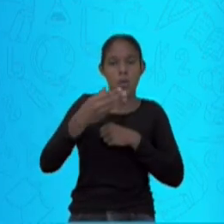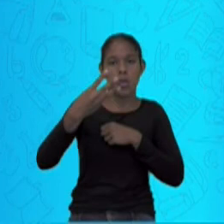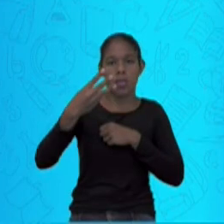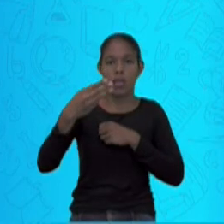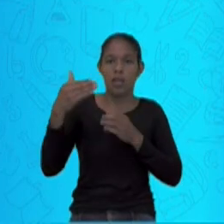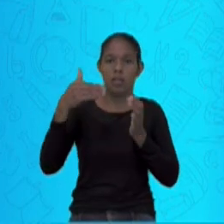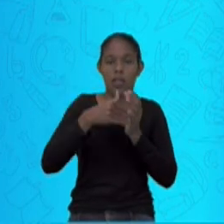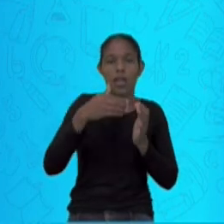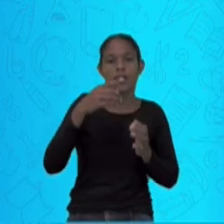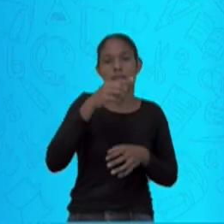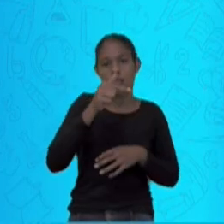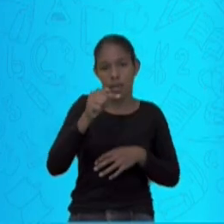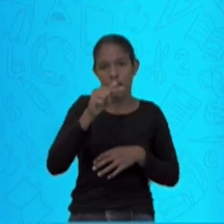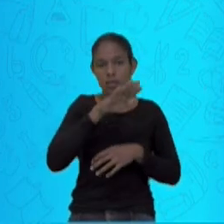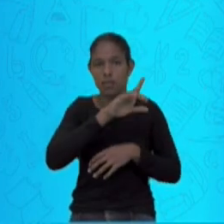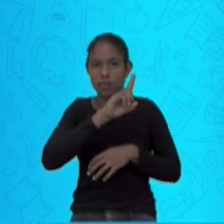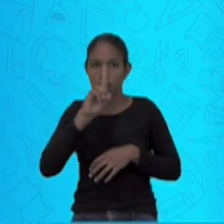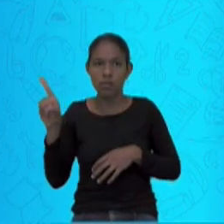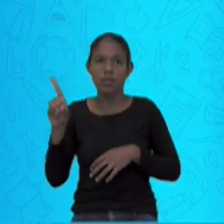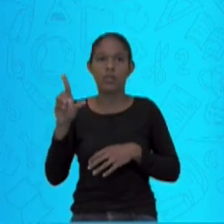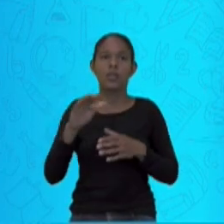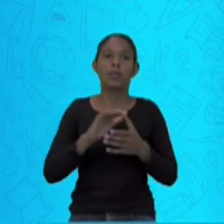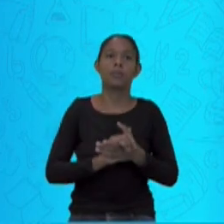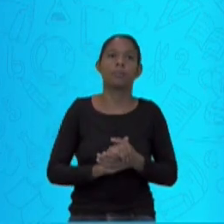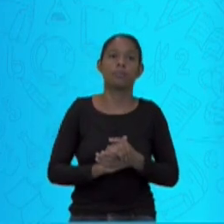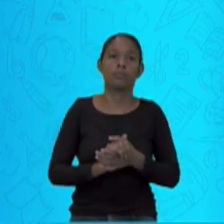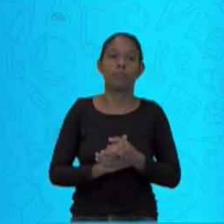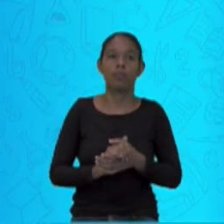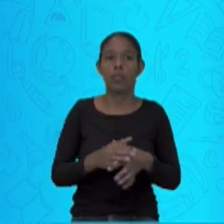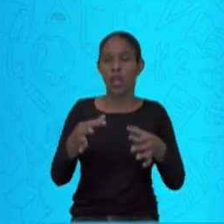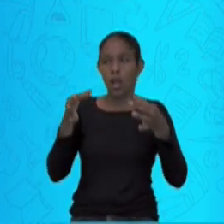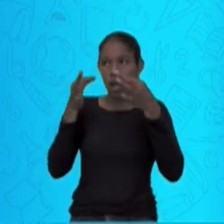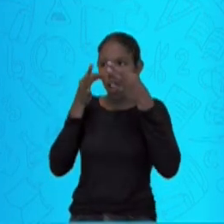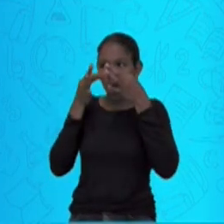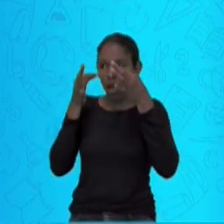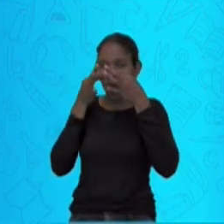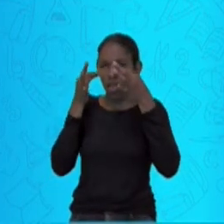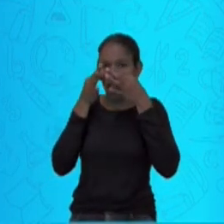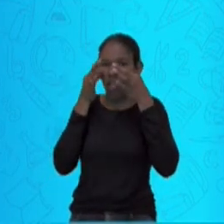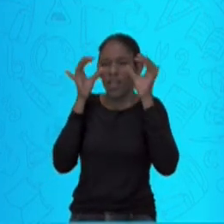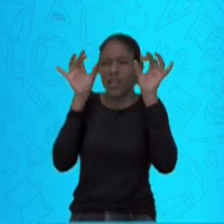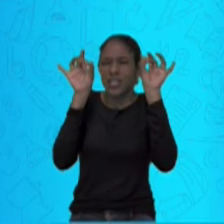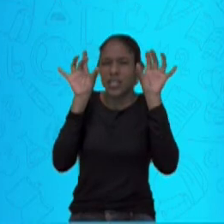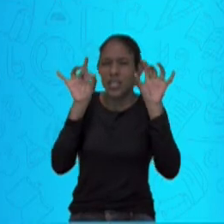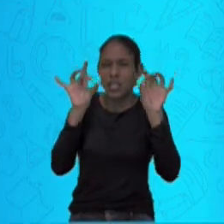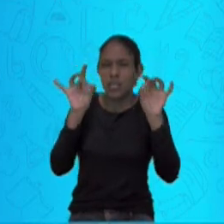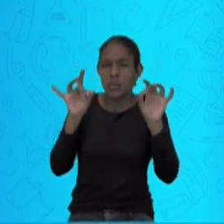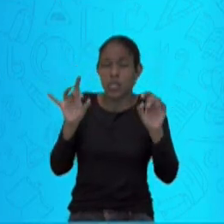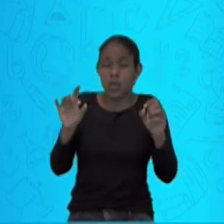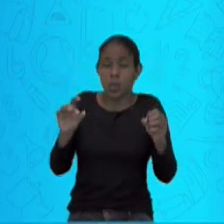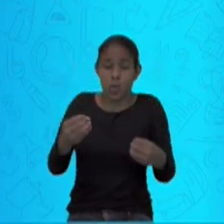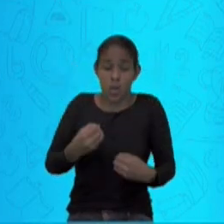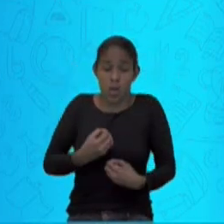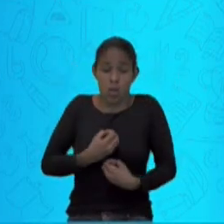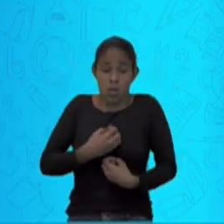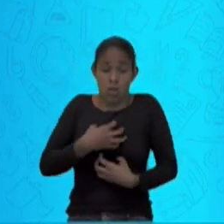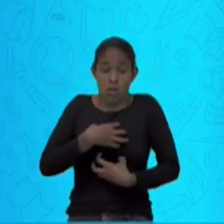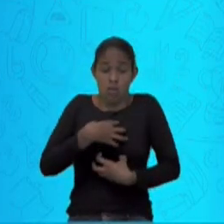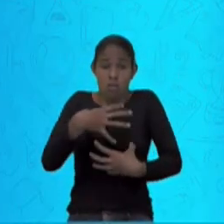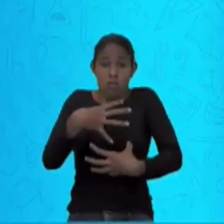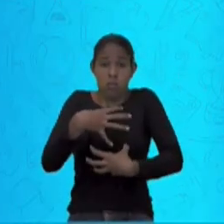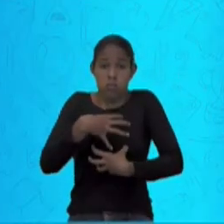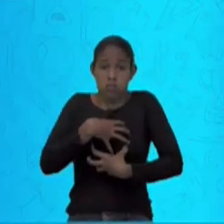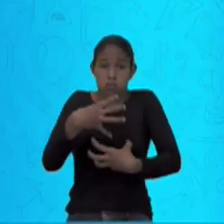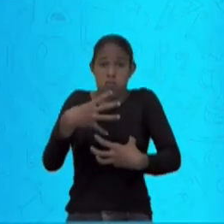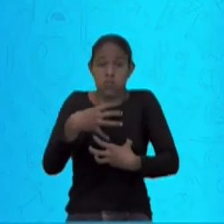-se 2 dias antes da apresentação dos sintomas. Uma atenção especial para as manifestações clínicas da chikungunya.